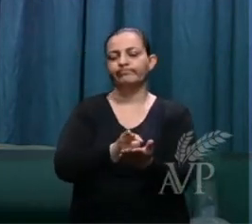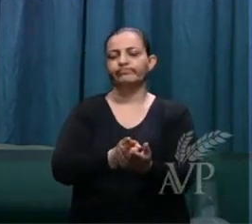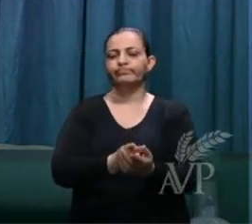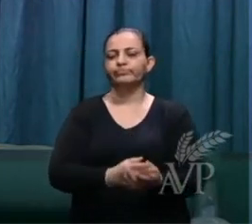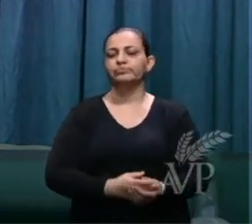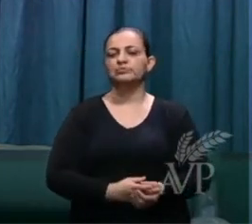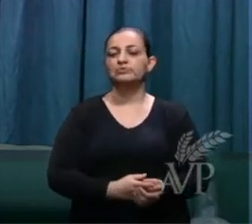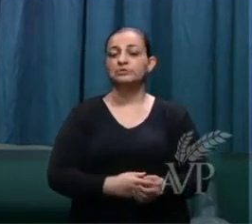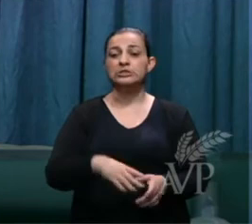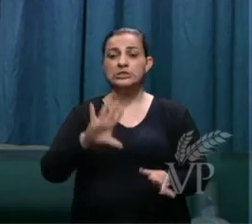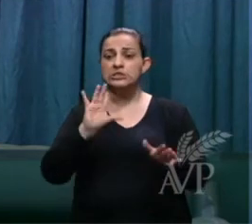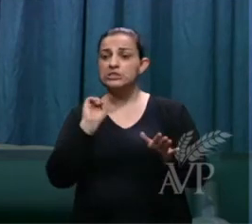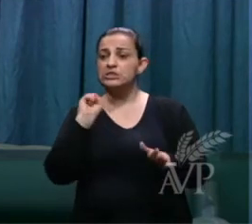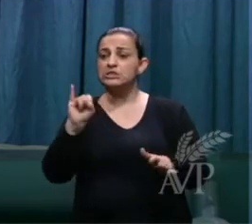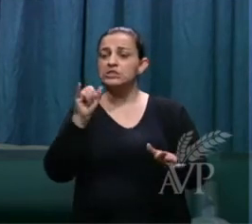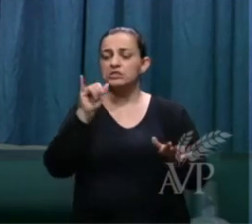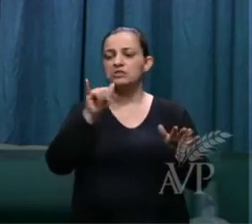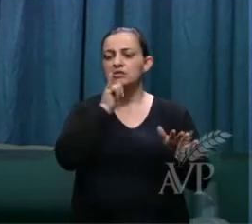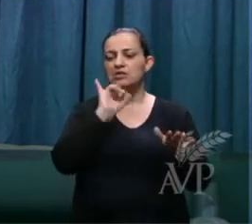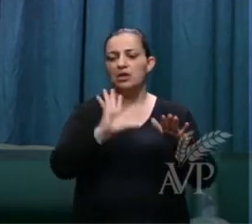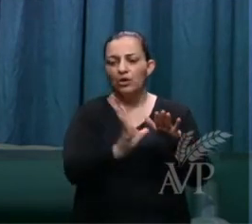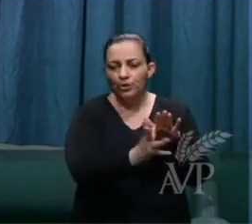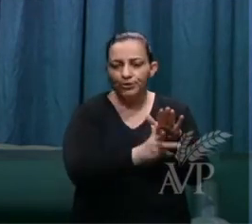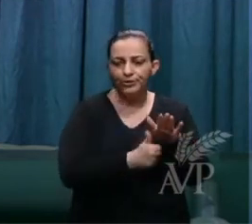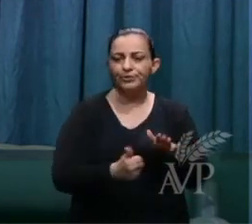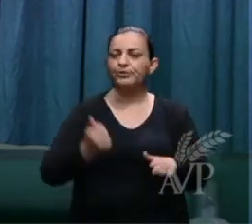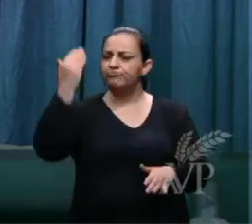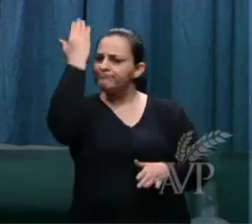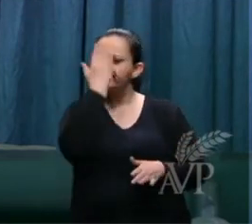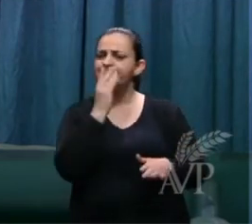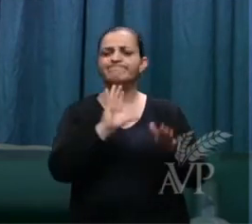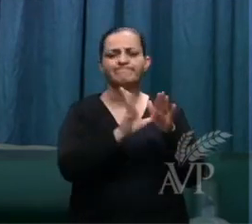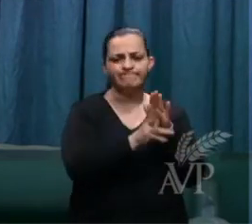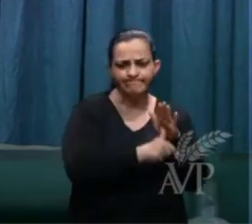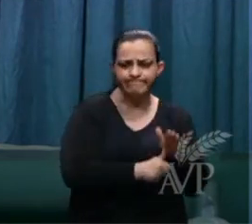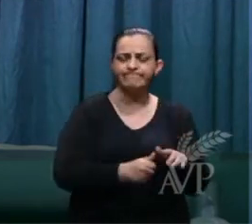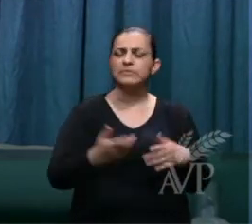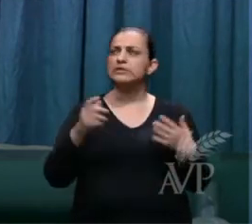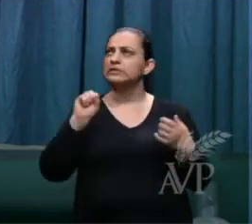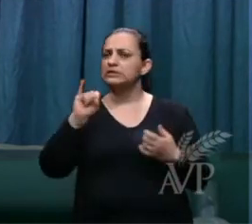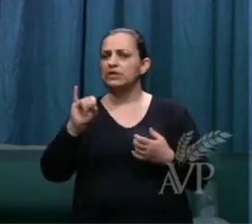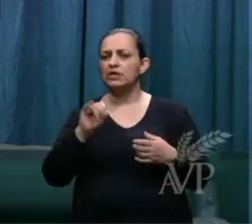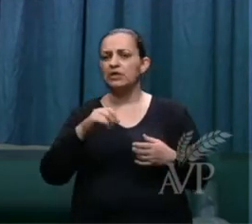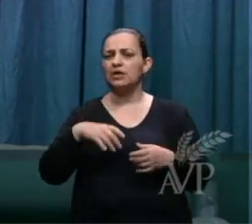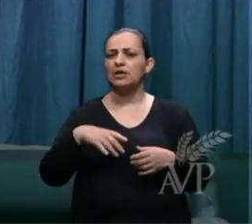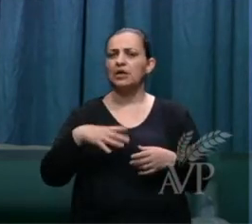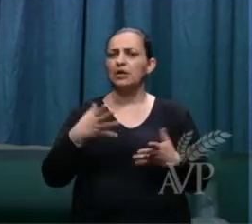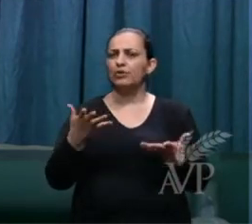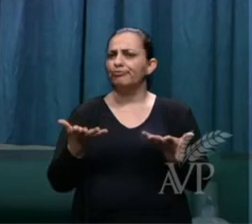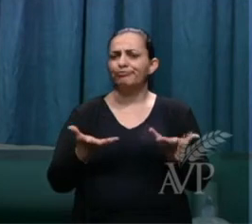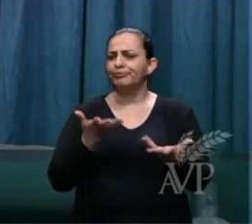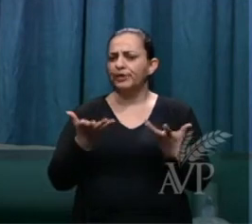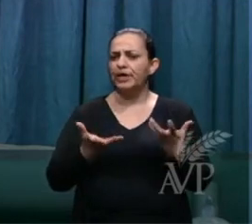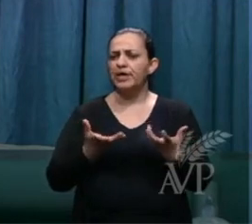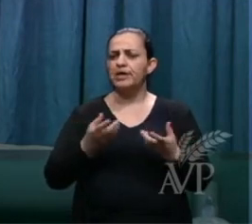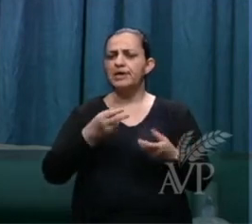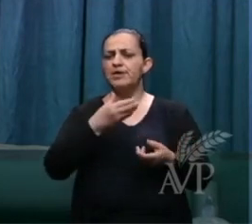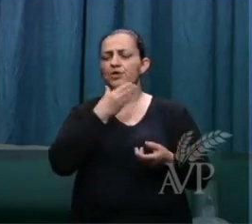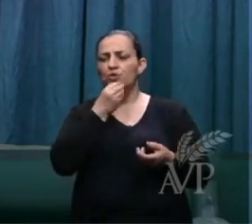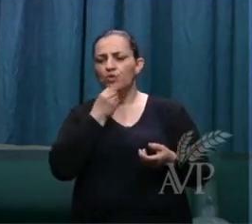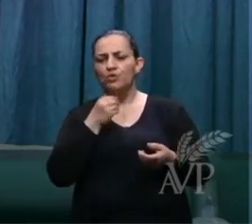se é um ladrão terá que chegar desta maneira se é um carnal